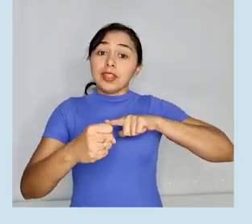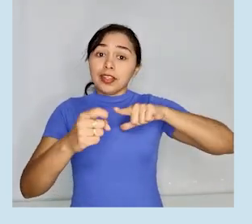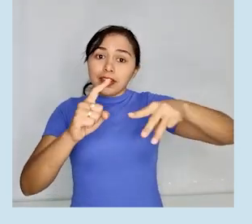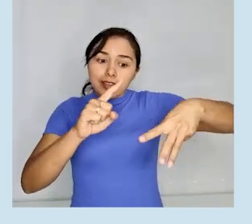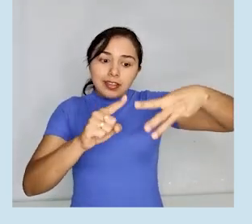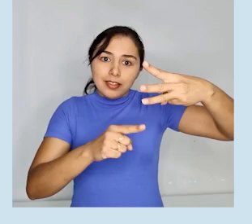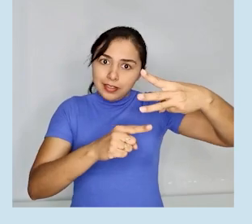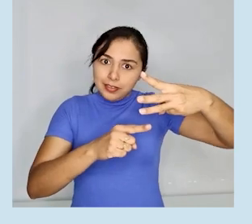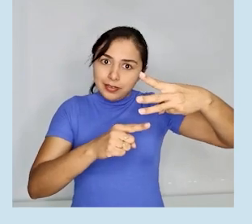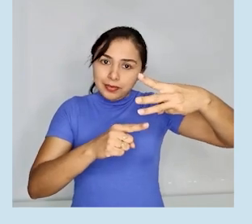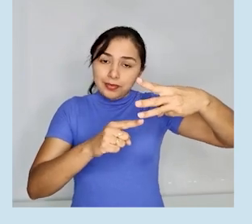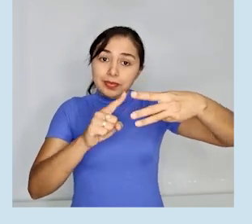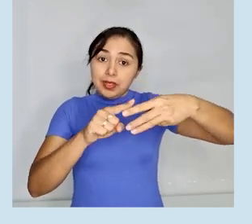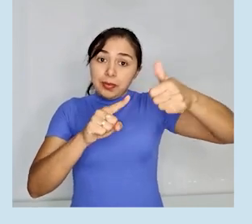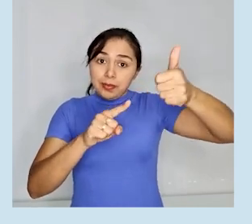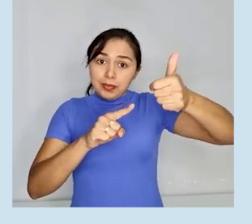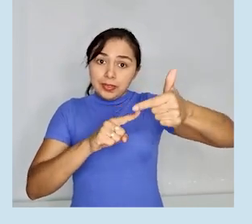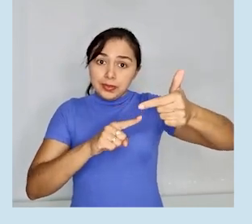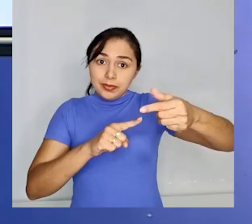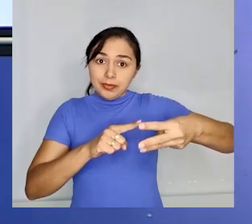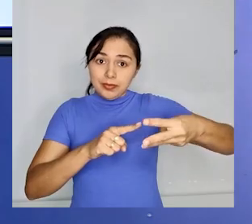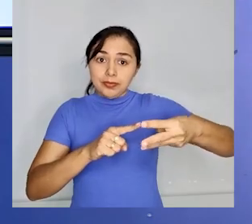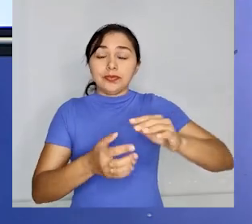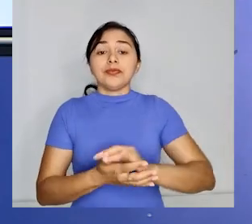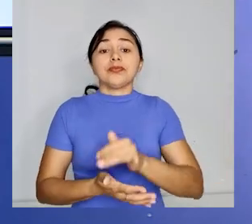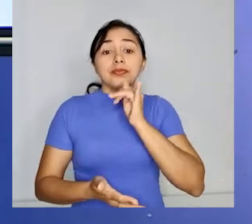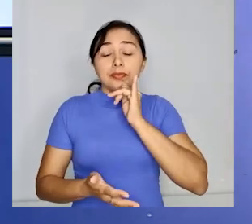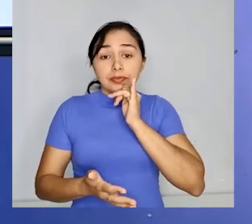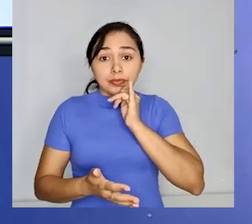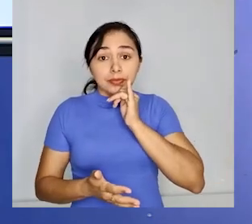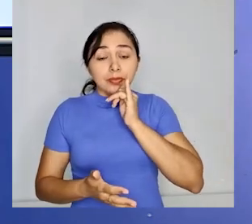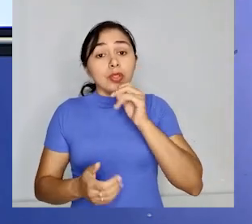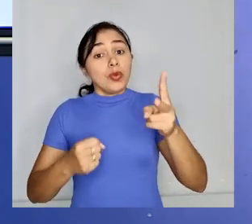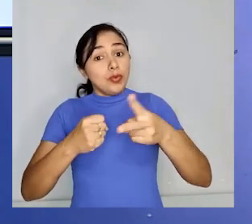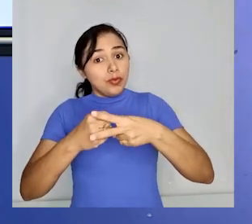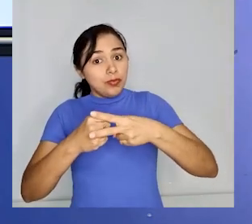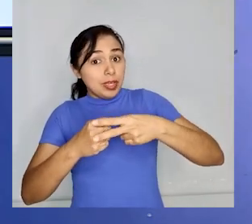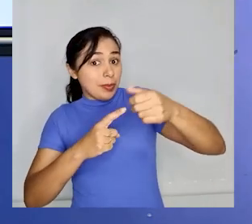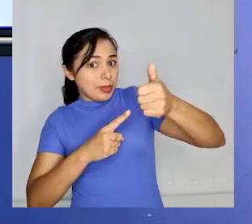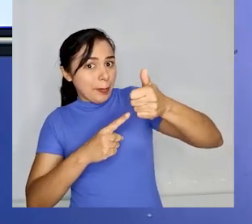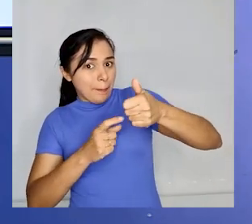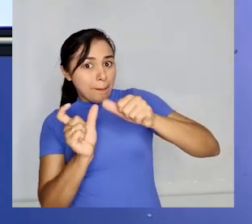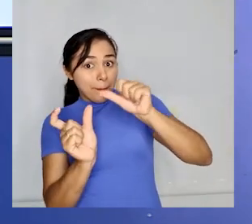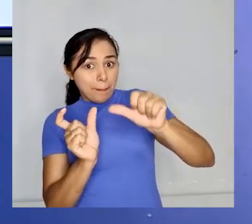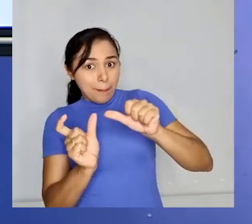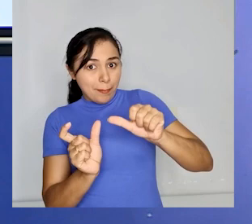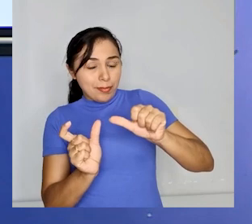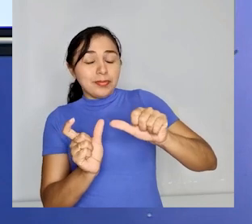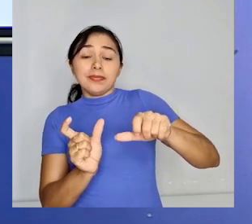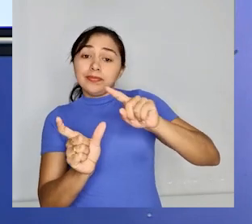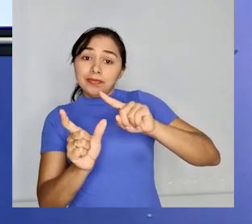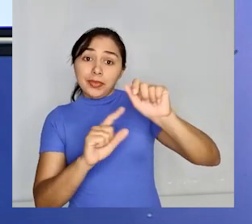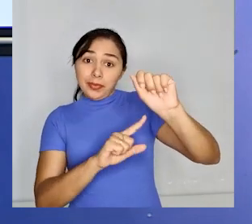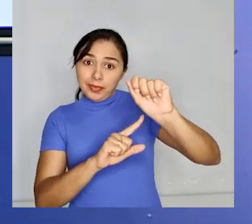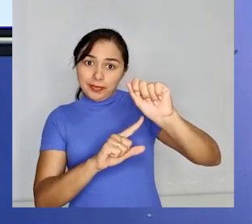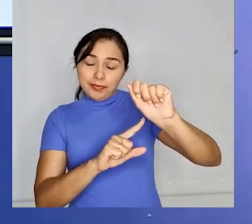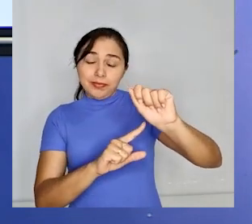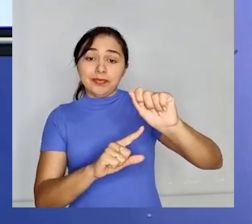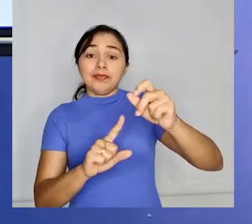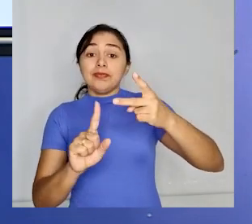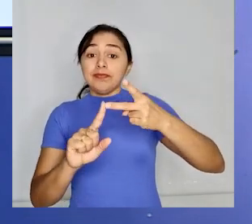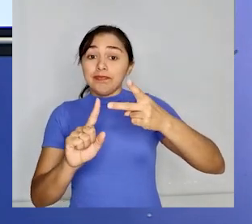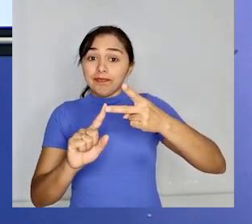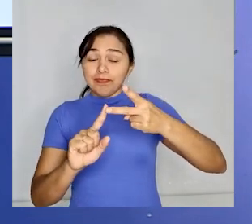verbais. Assim, a vogal temática dos verbos da primeira conjugação é o A, os da segunda